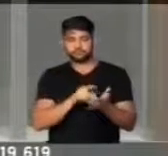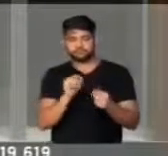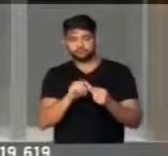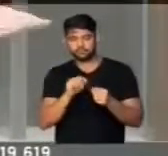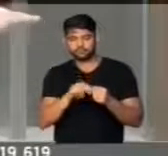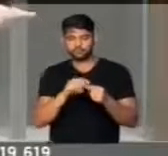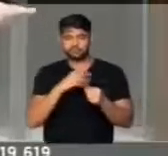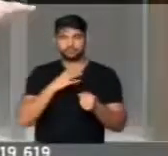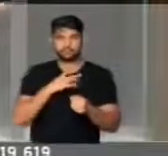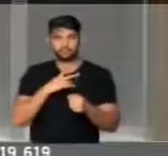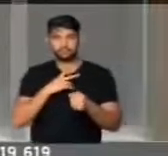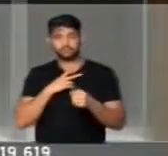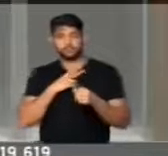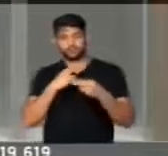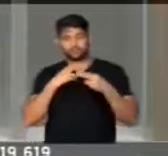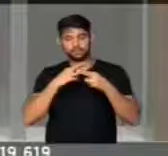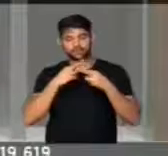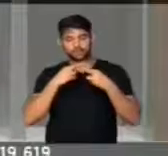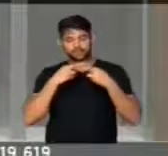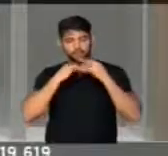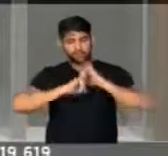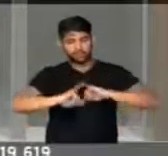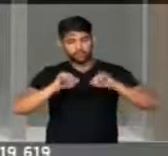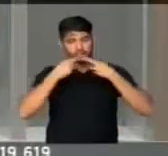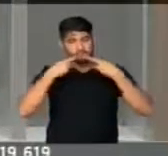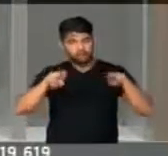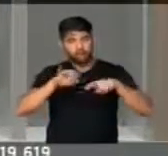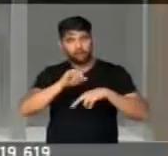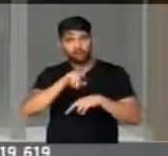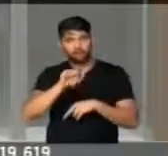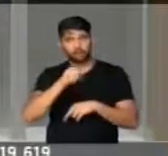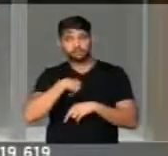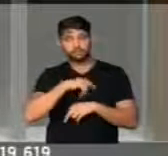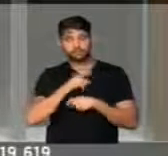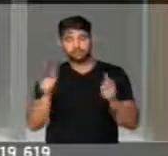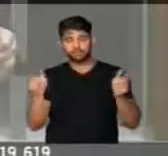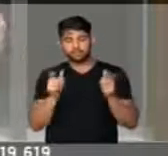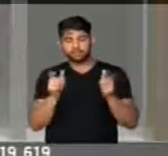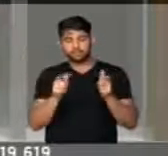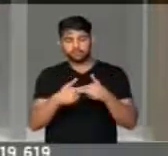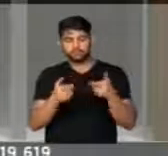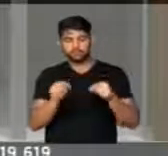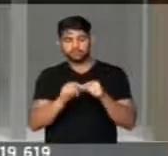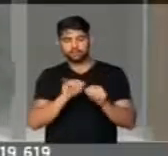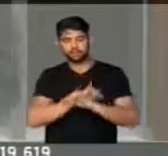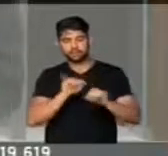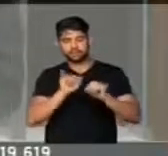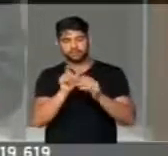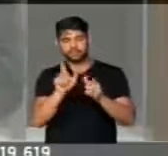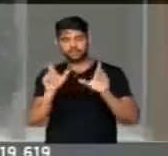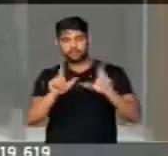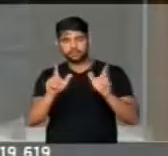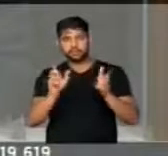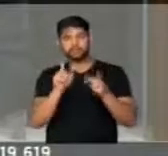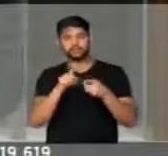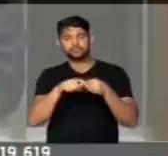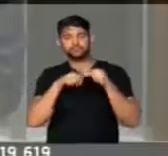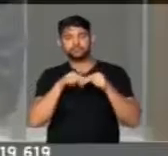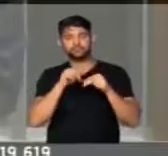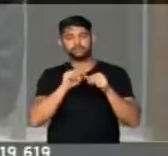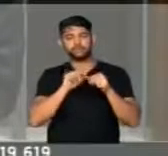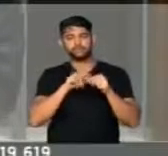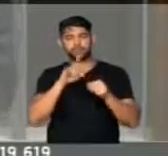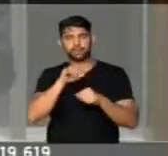ele fez uma ameaça. E é interessante que, a partir daí, diminuiu bastante a cobertura da imprensa sobre